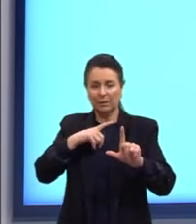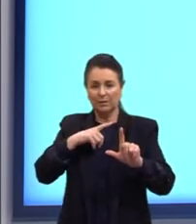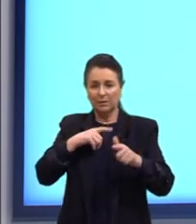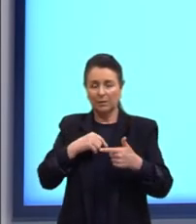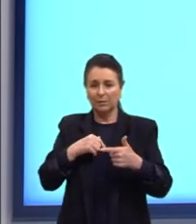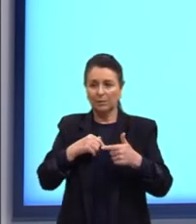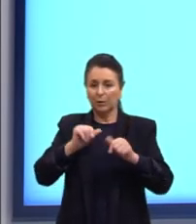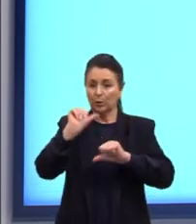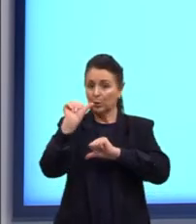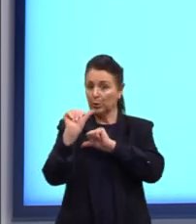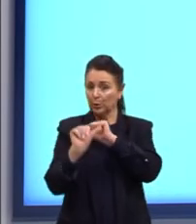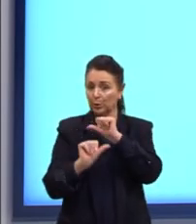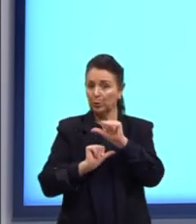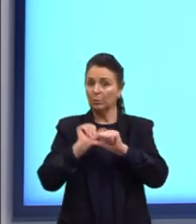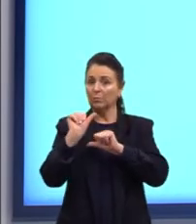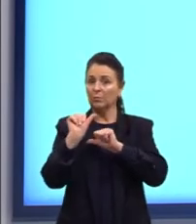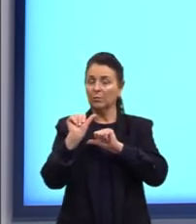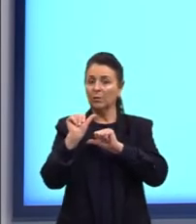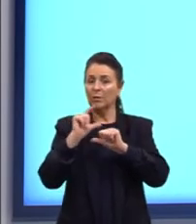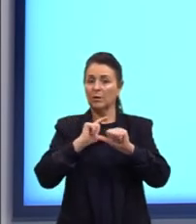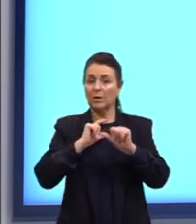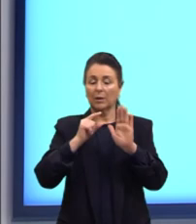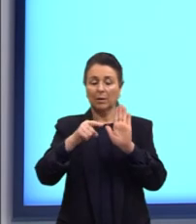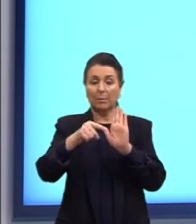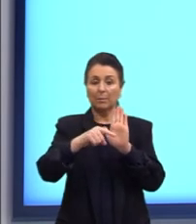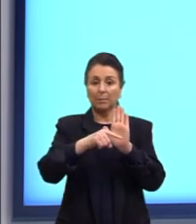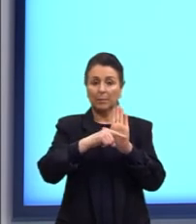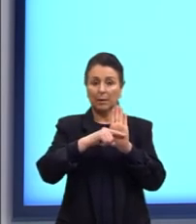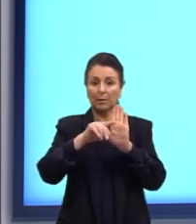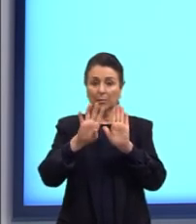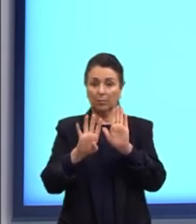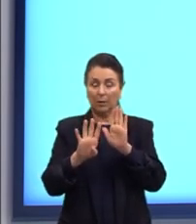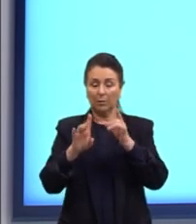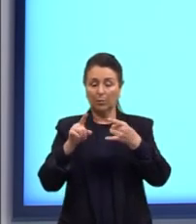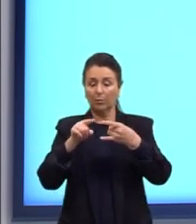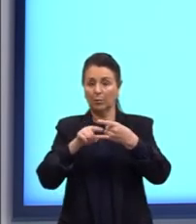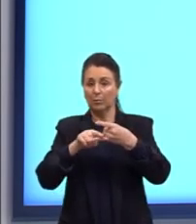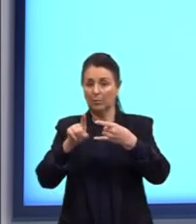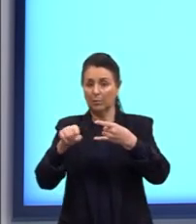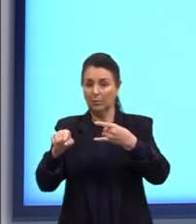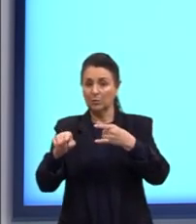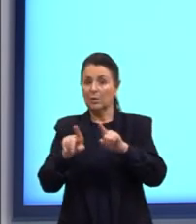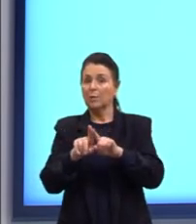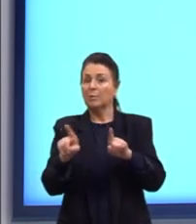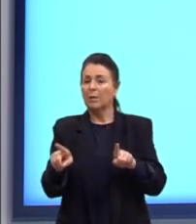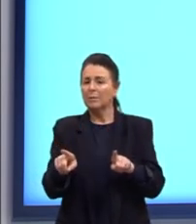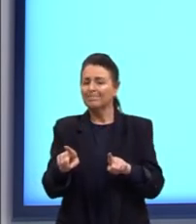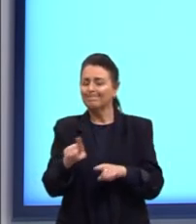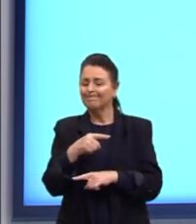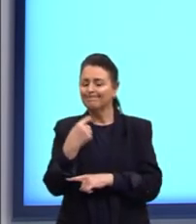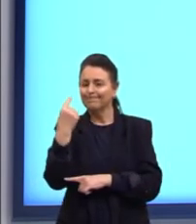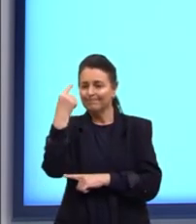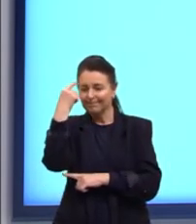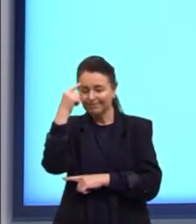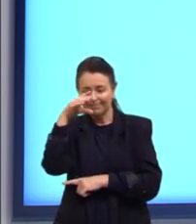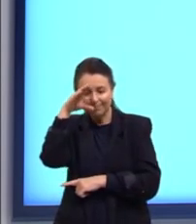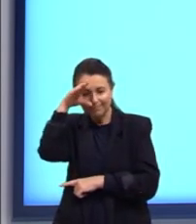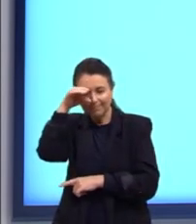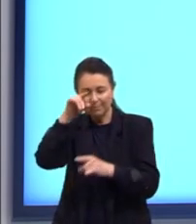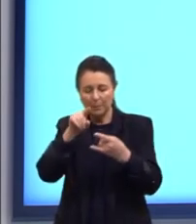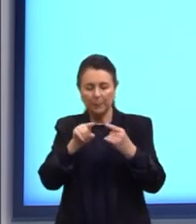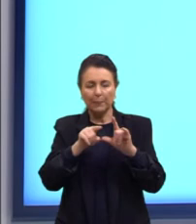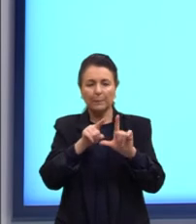invertido nós teríamos menos 4 para a amplitude mas a gente sempre pensa observando o